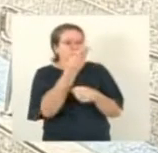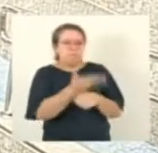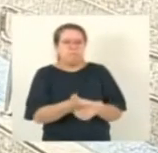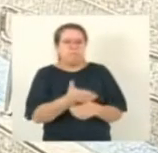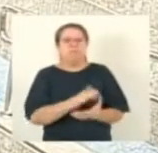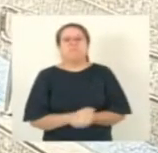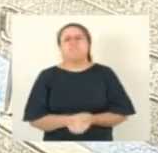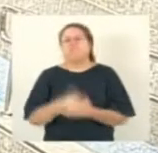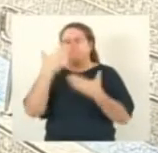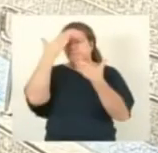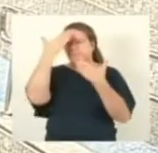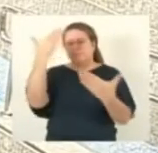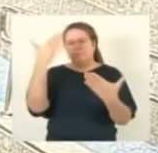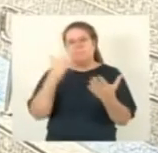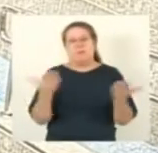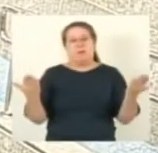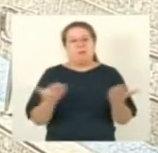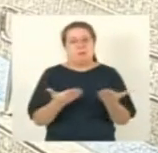Com a palavra,